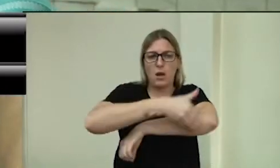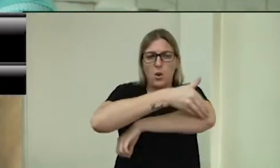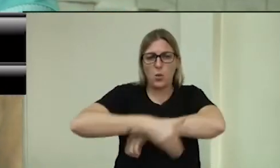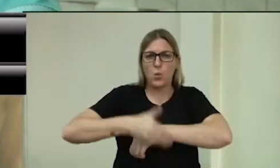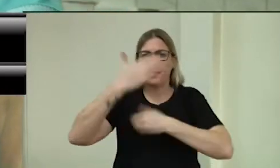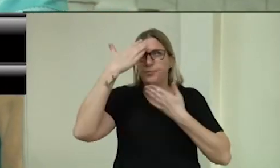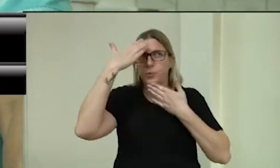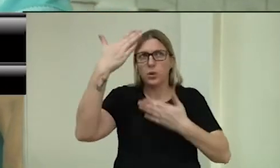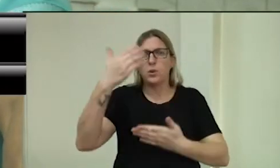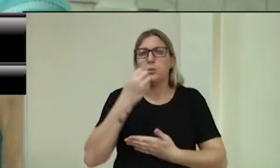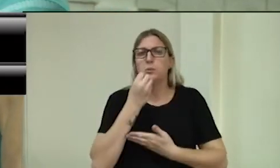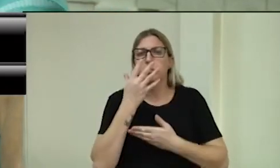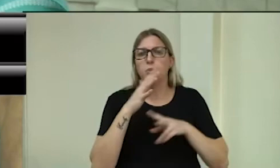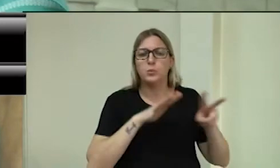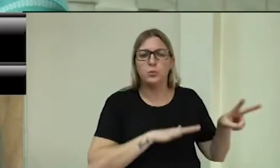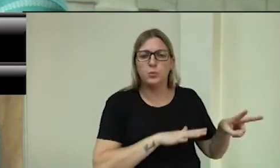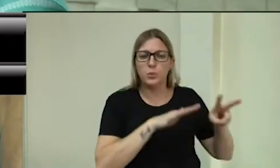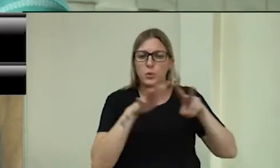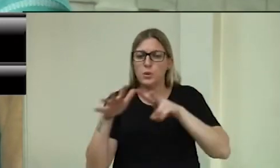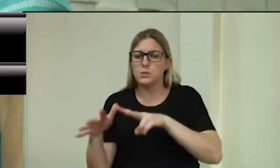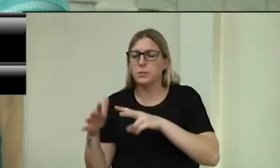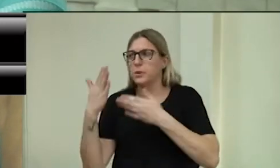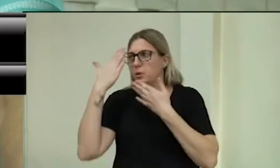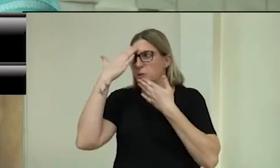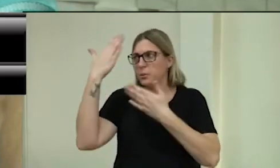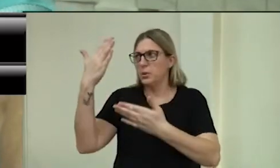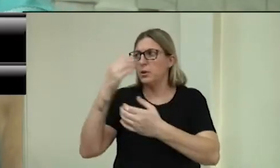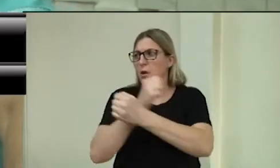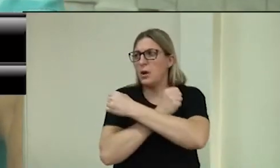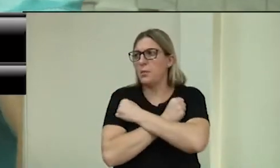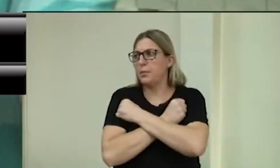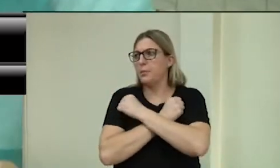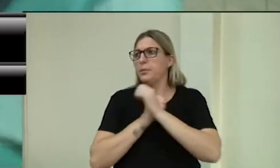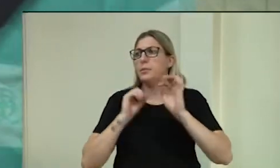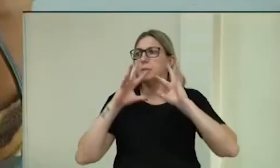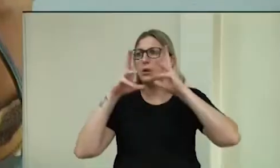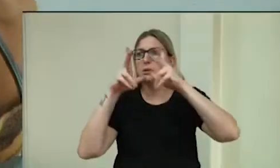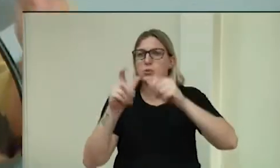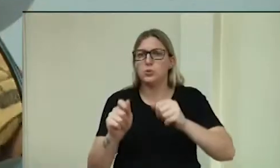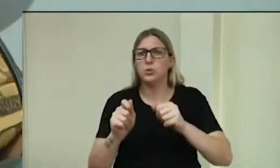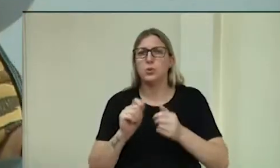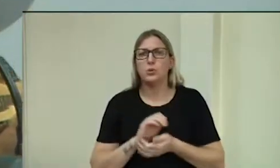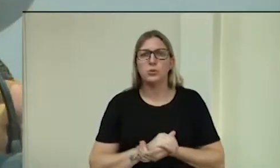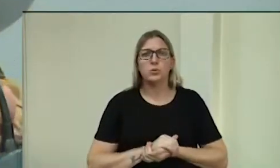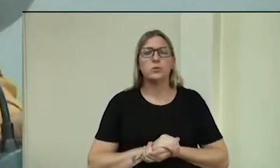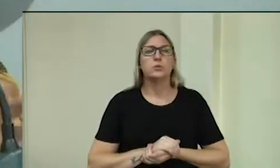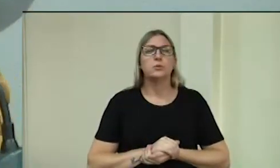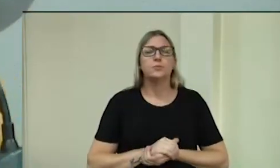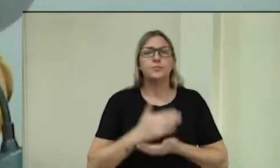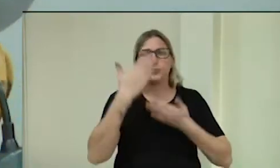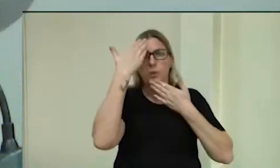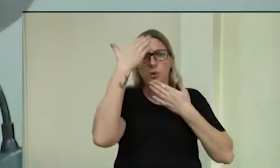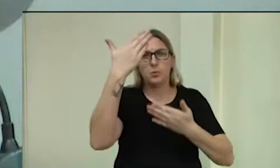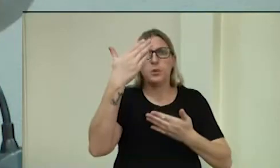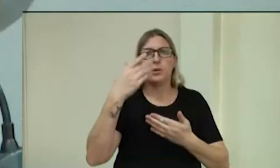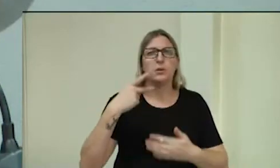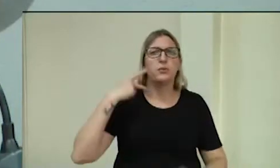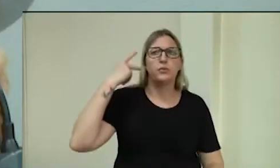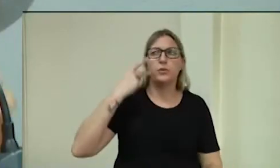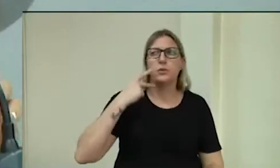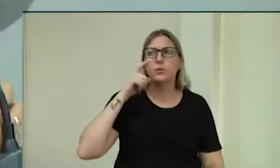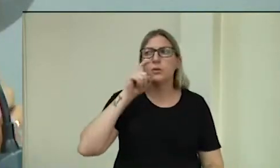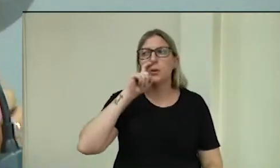boa semana, muito obrigado, presidente, e um abraço a toda a nossa comunidade. Obrigada, vereador Sérgio.